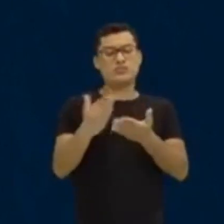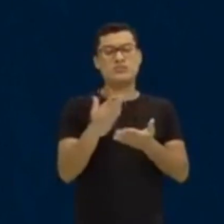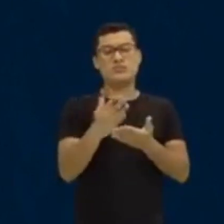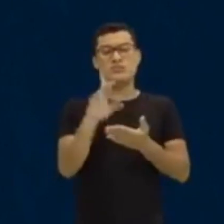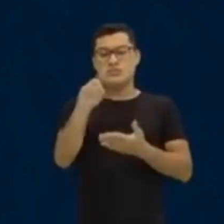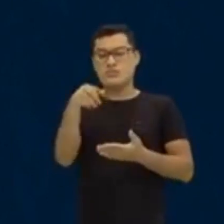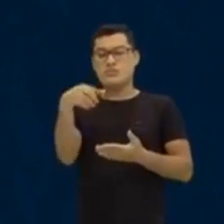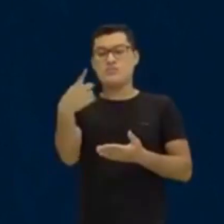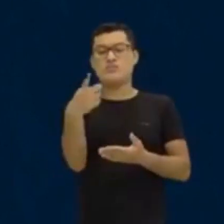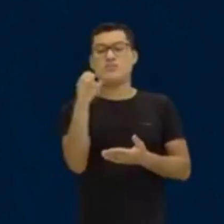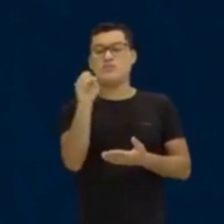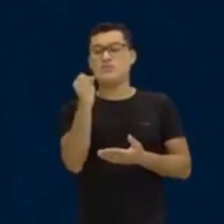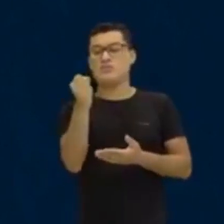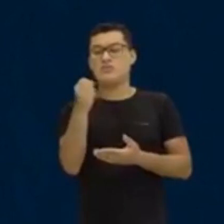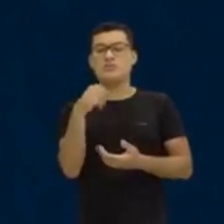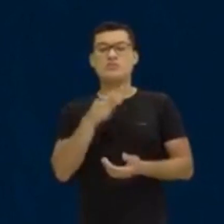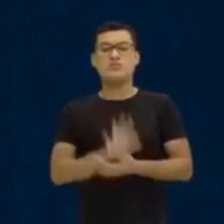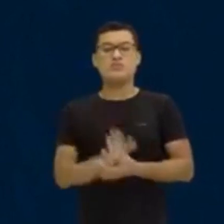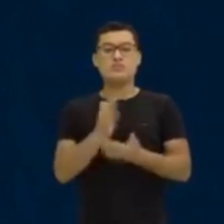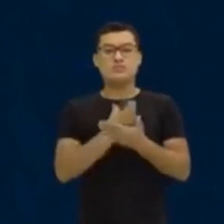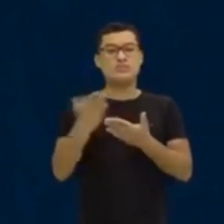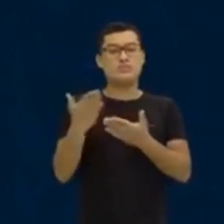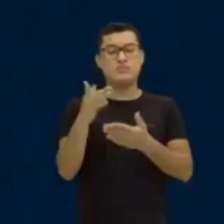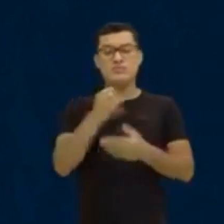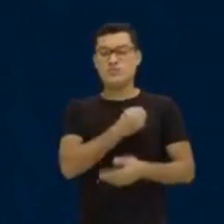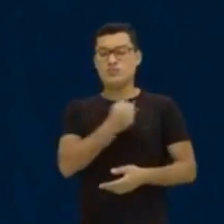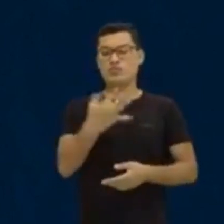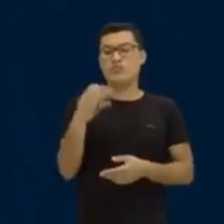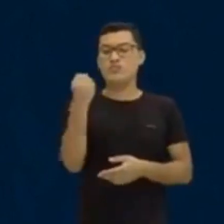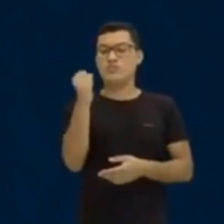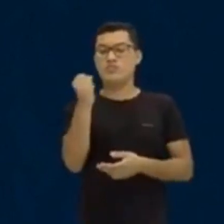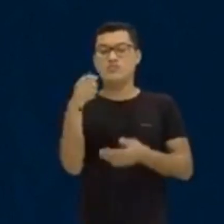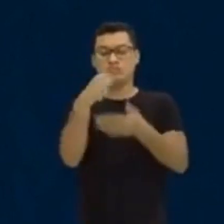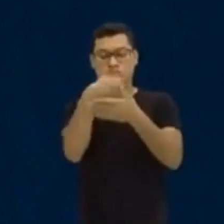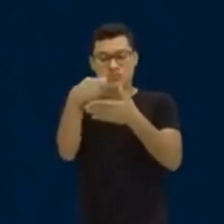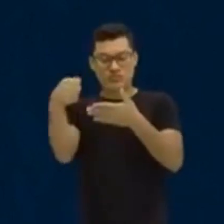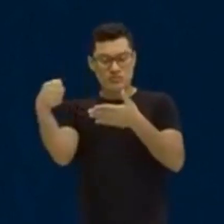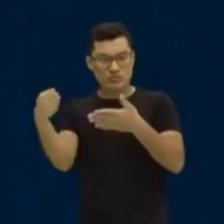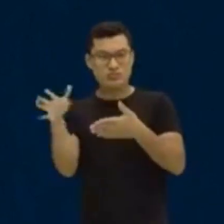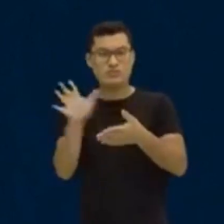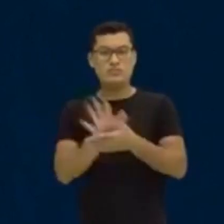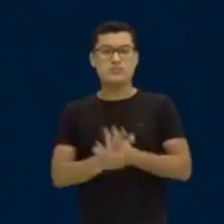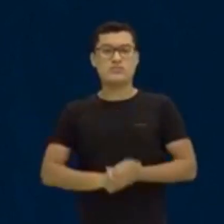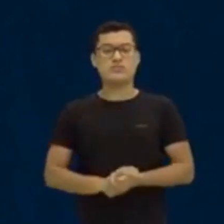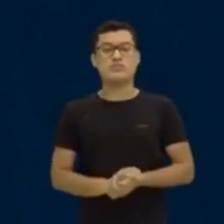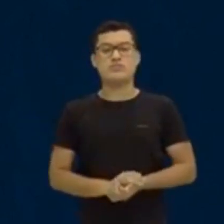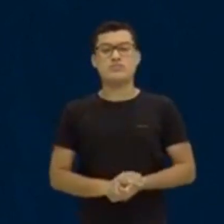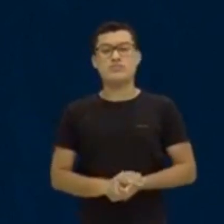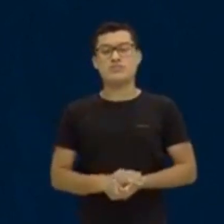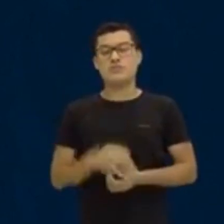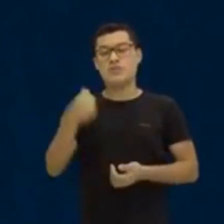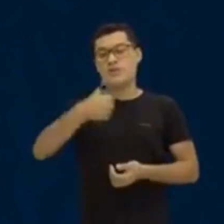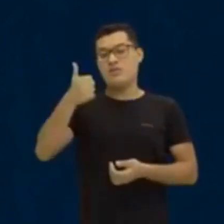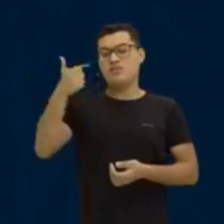depois desse 8? Não começa a repetir depois desse 8? Então, eu vou escrever o número até a primeira repetição.